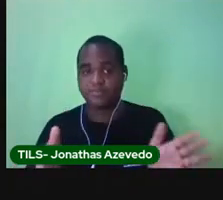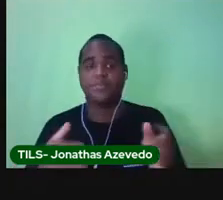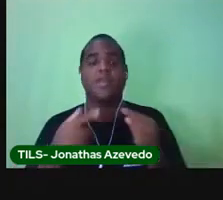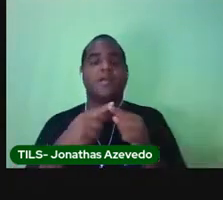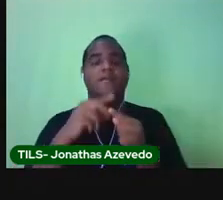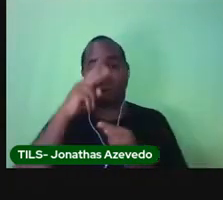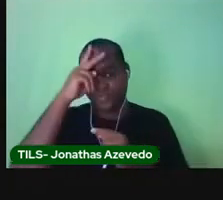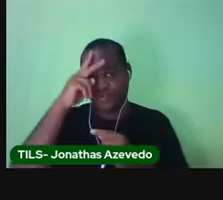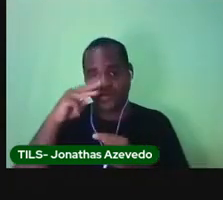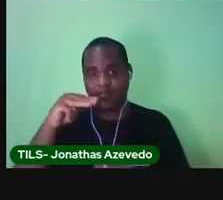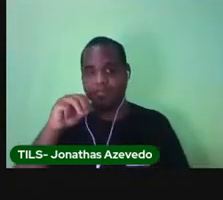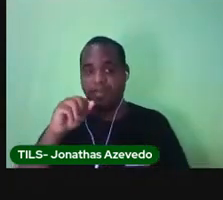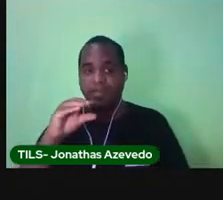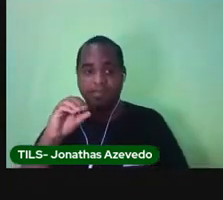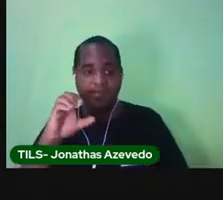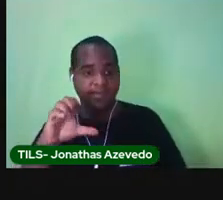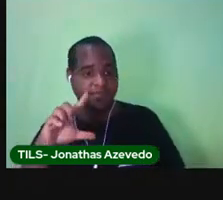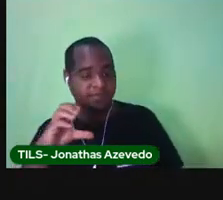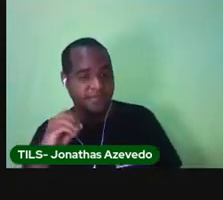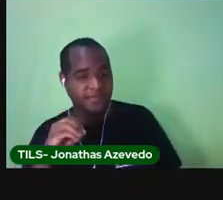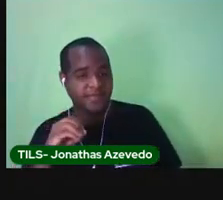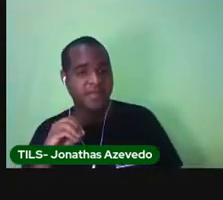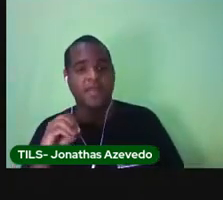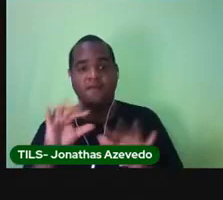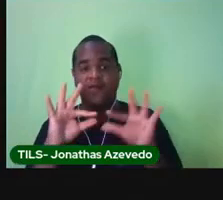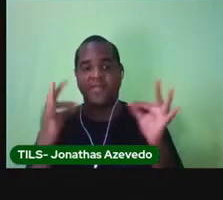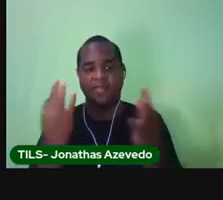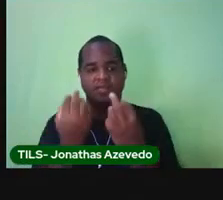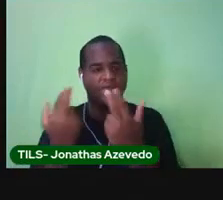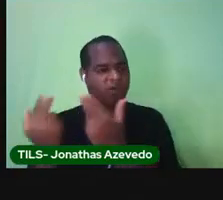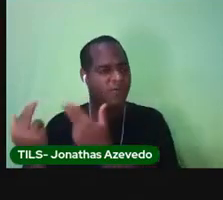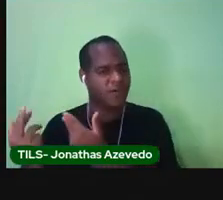Marcelo, todas as famílias são iguais?